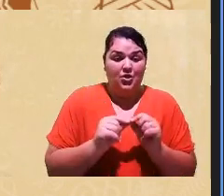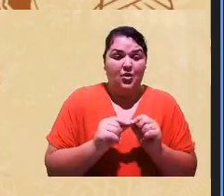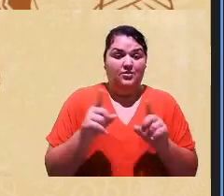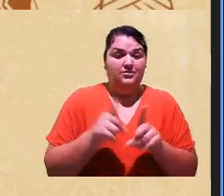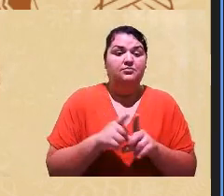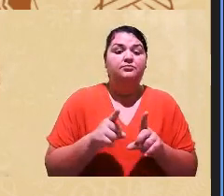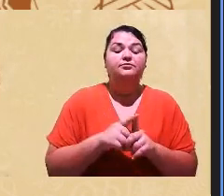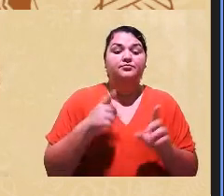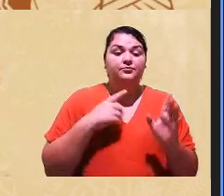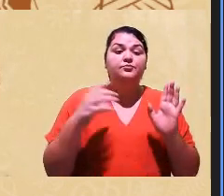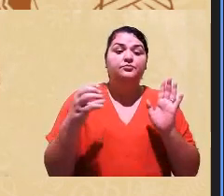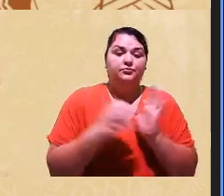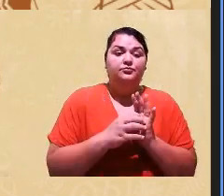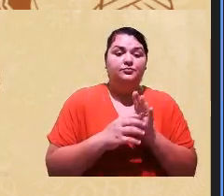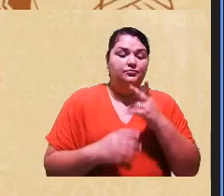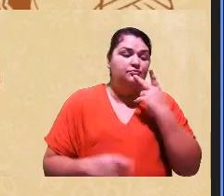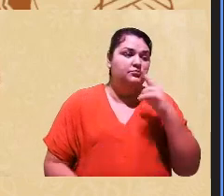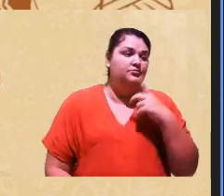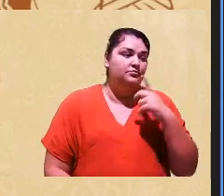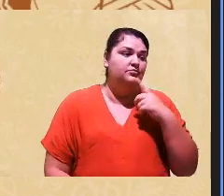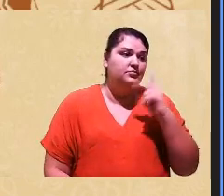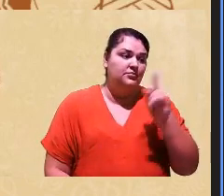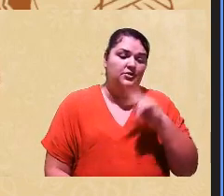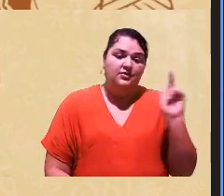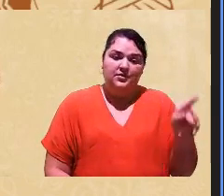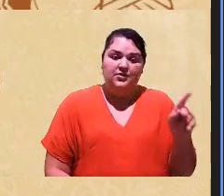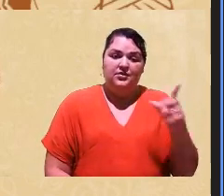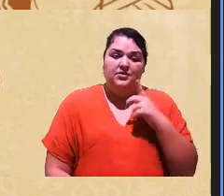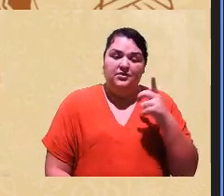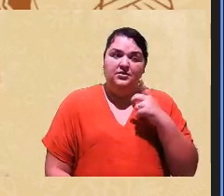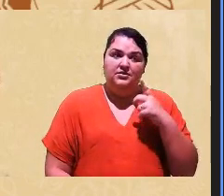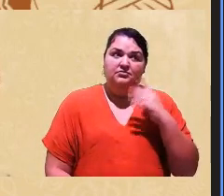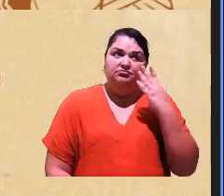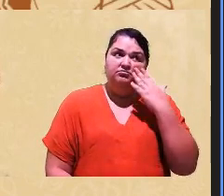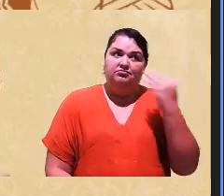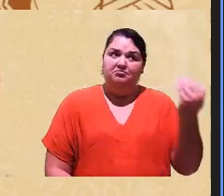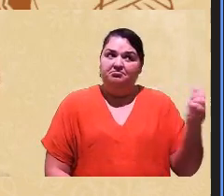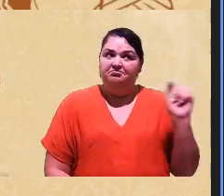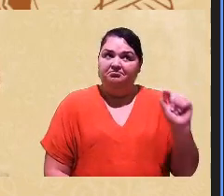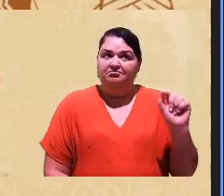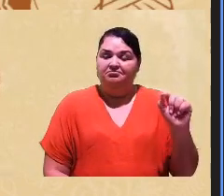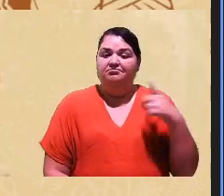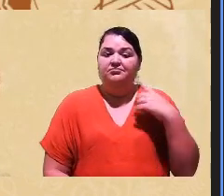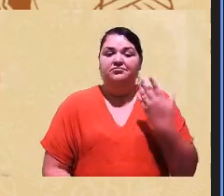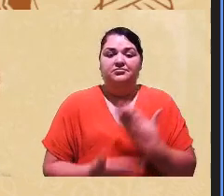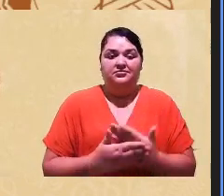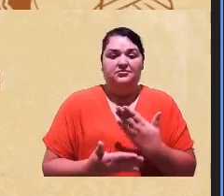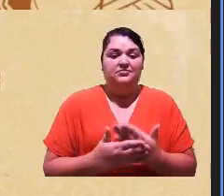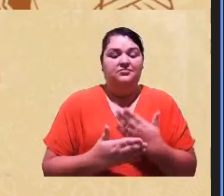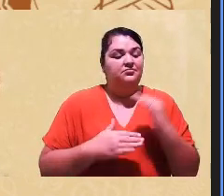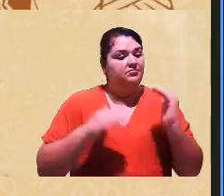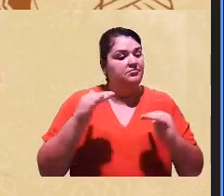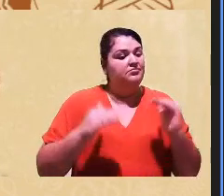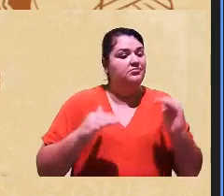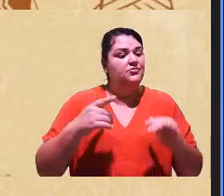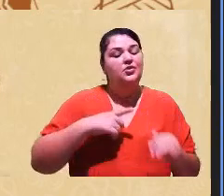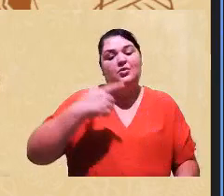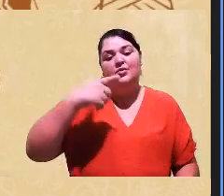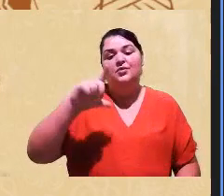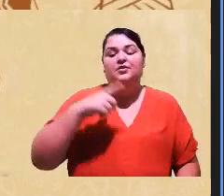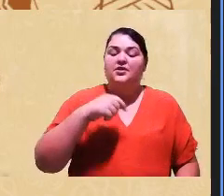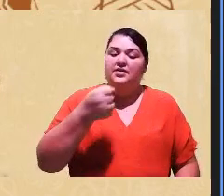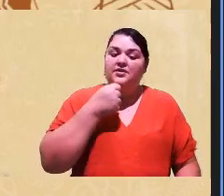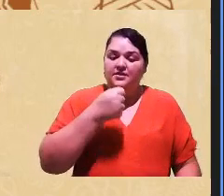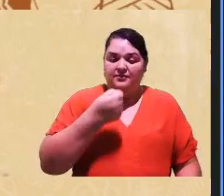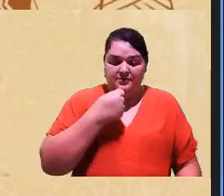concursos como de docente que tem as famosas aulas piloto ou também outras que tem entrevista que